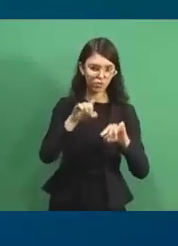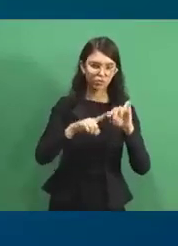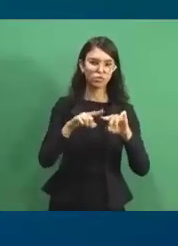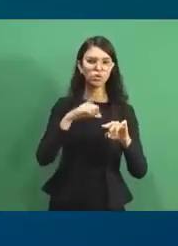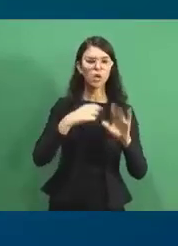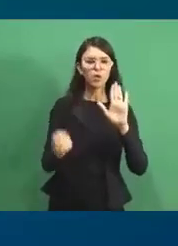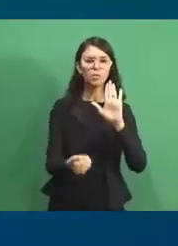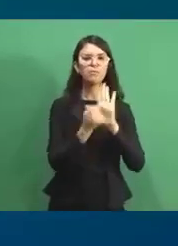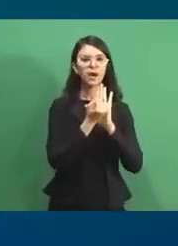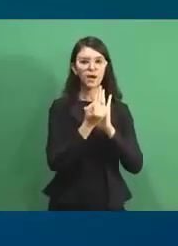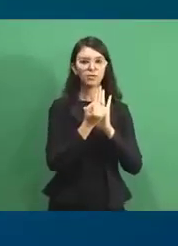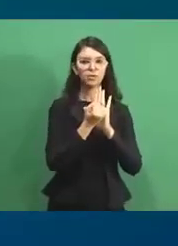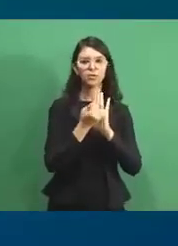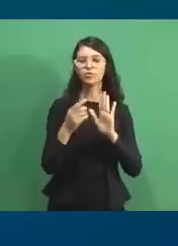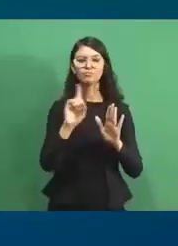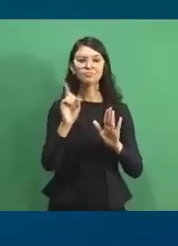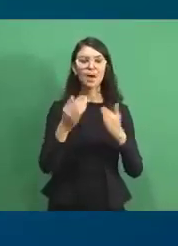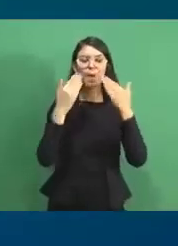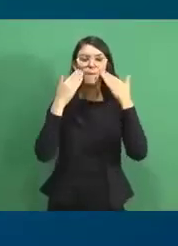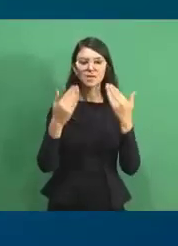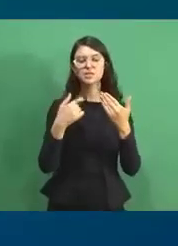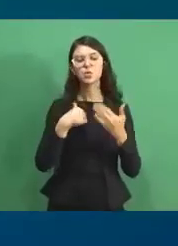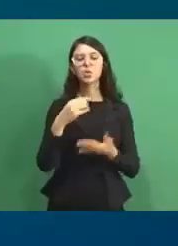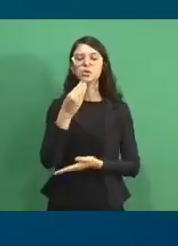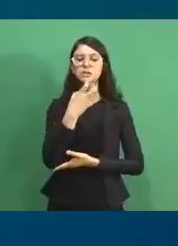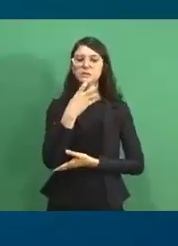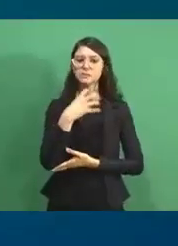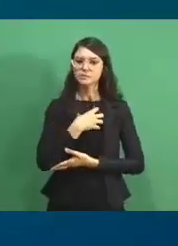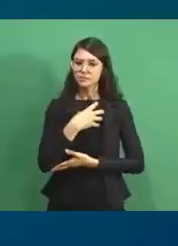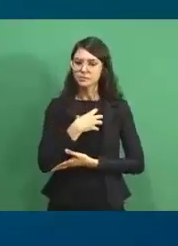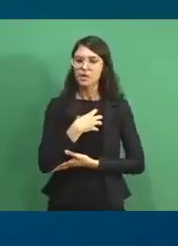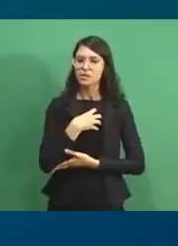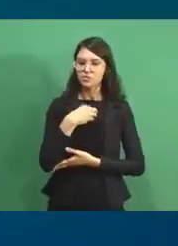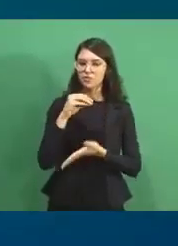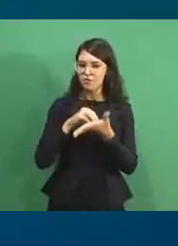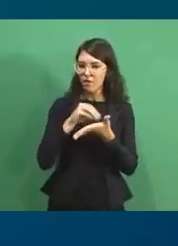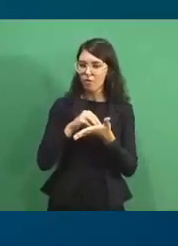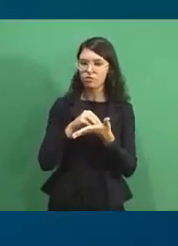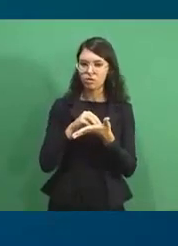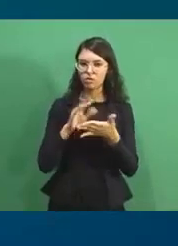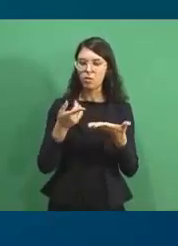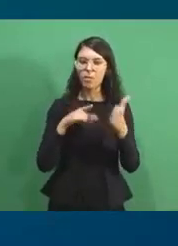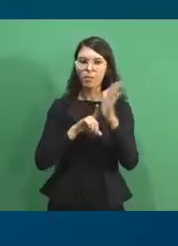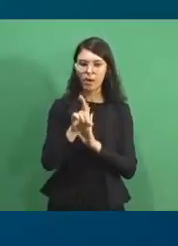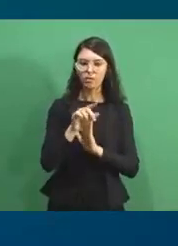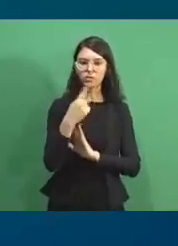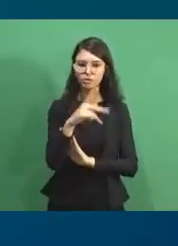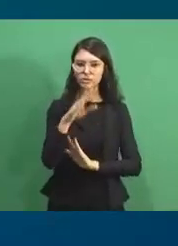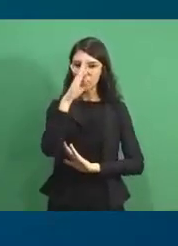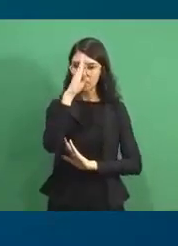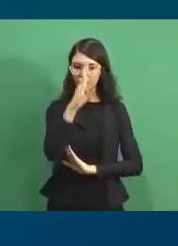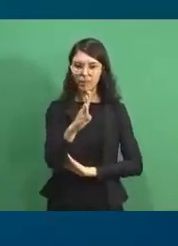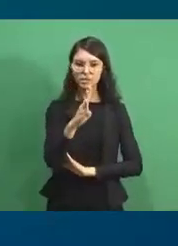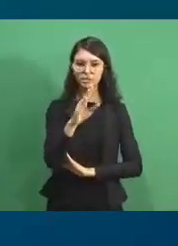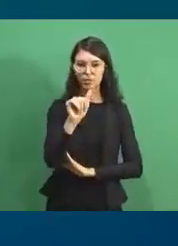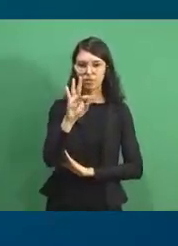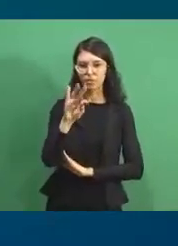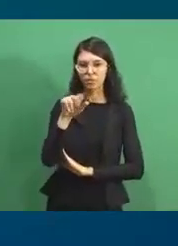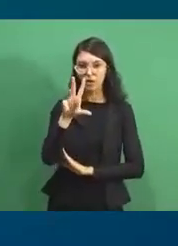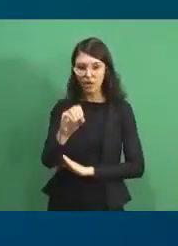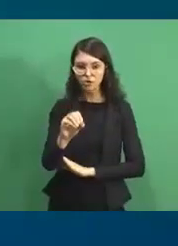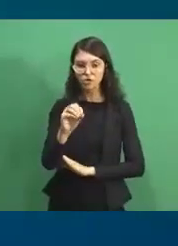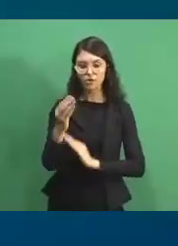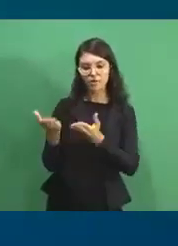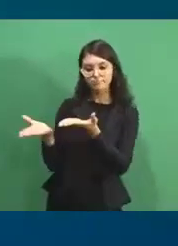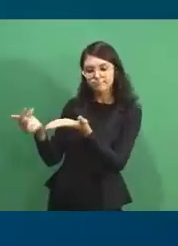super importantes, que não estavam na sua apresentação, eu senti falta, e eu estou querendo fazer essa pergunta. Porque o seu principal ativo é a sua capacidade de